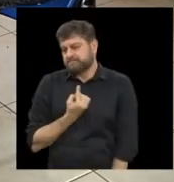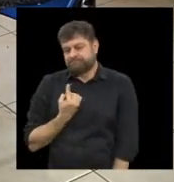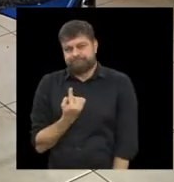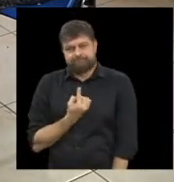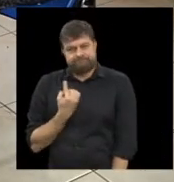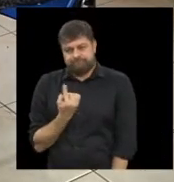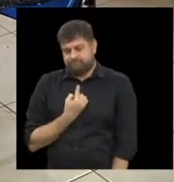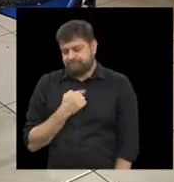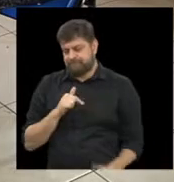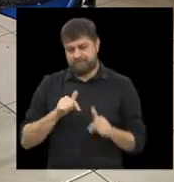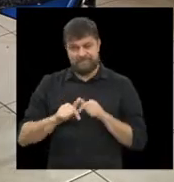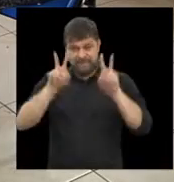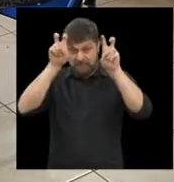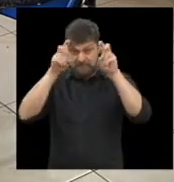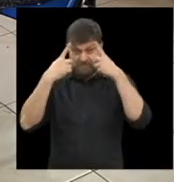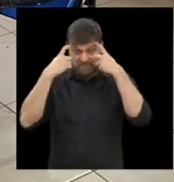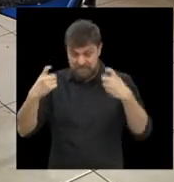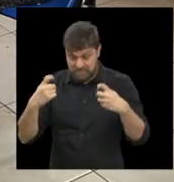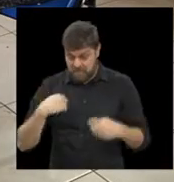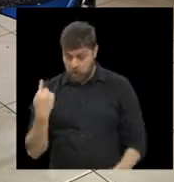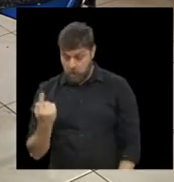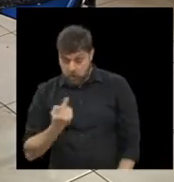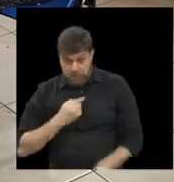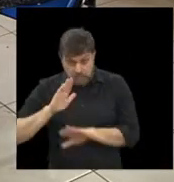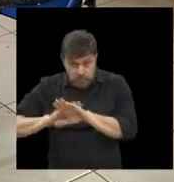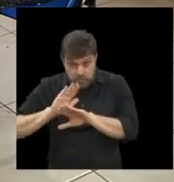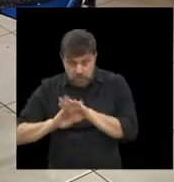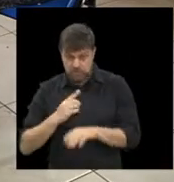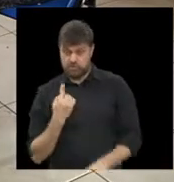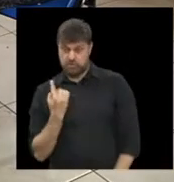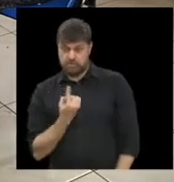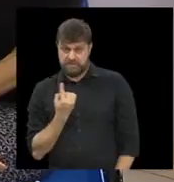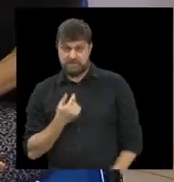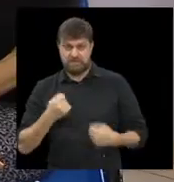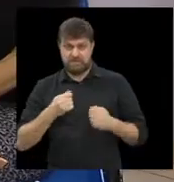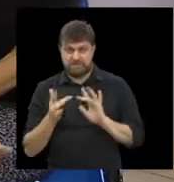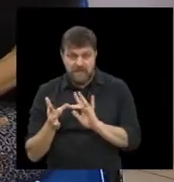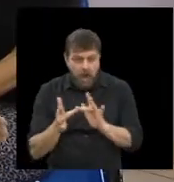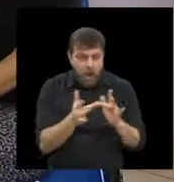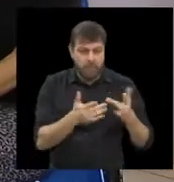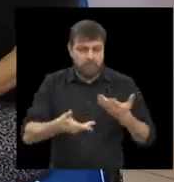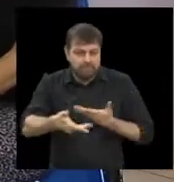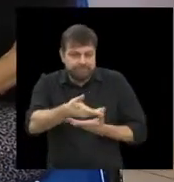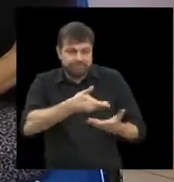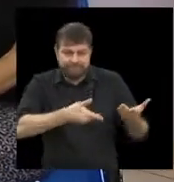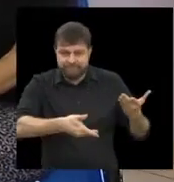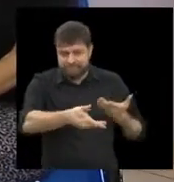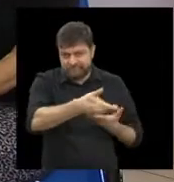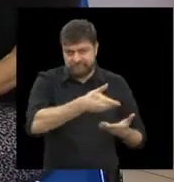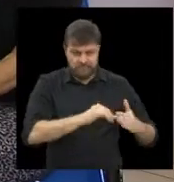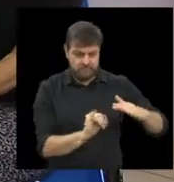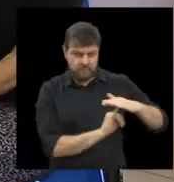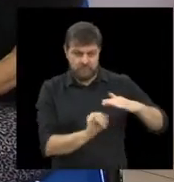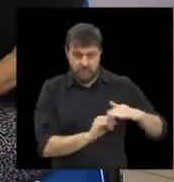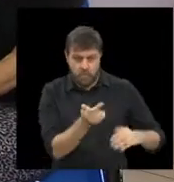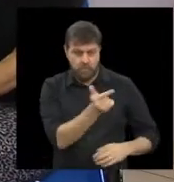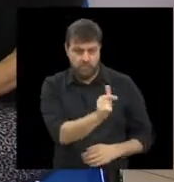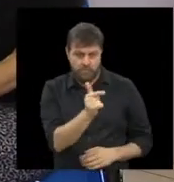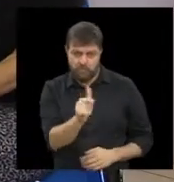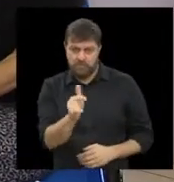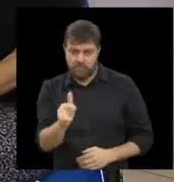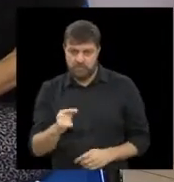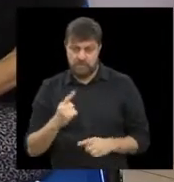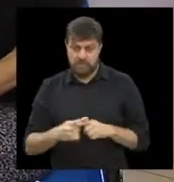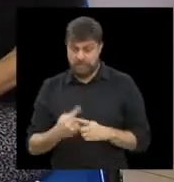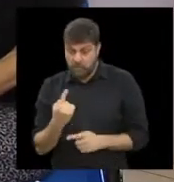é possível sem a rede de serviços, sem essa intercomunicação com a rede. Porque um problema desse porte,